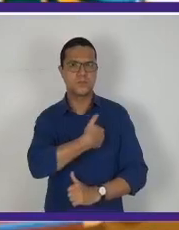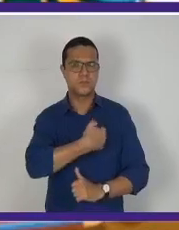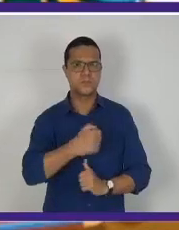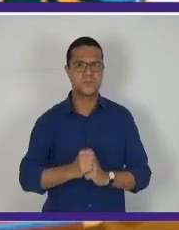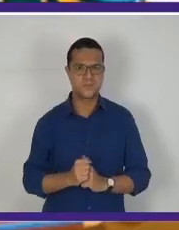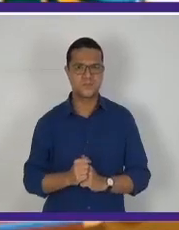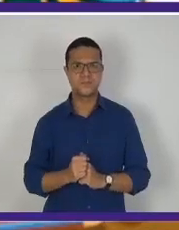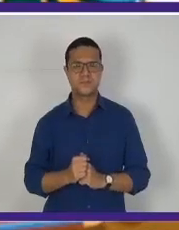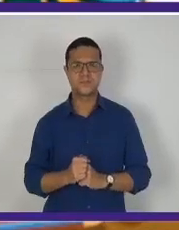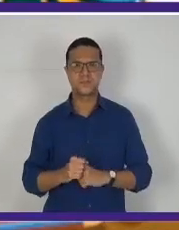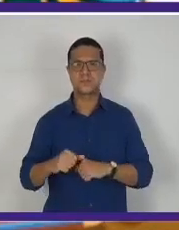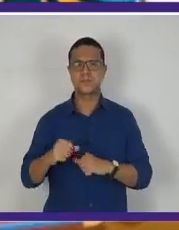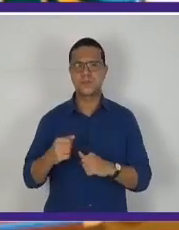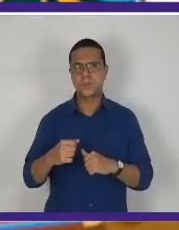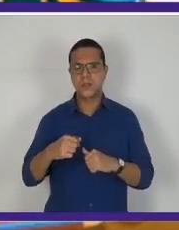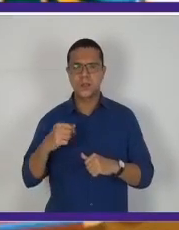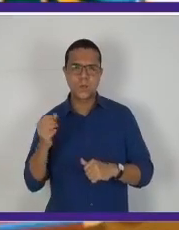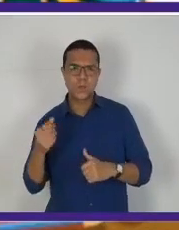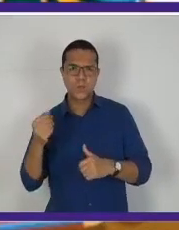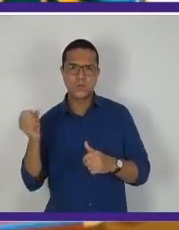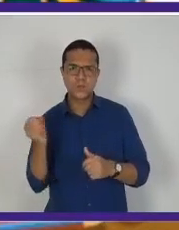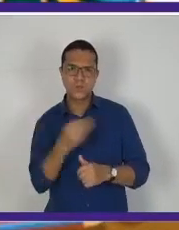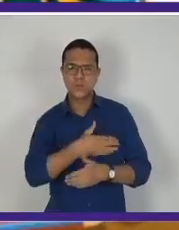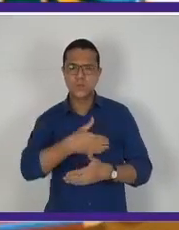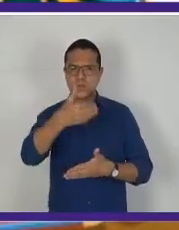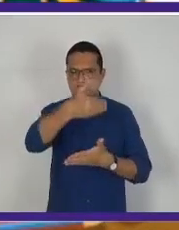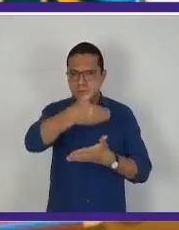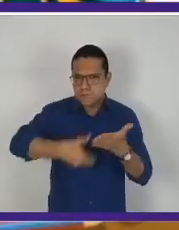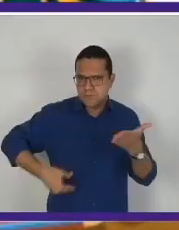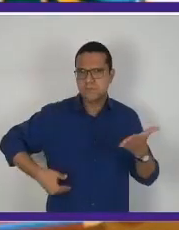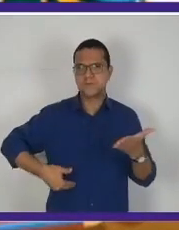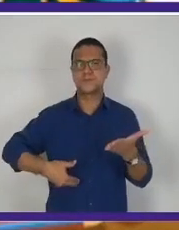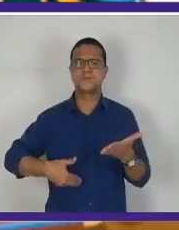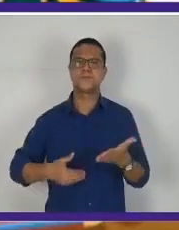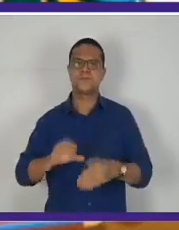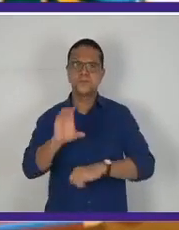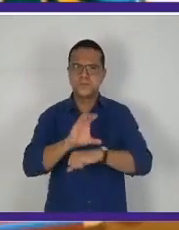elaboração de uma nova Carta Constituinte para o país.